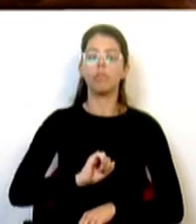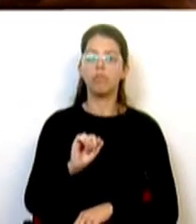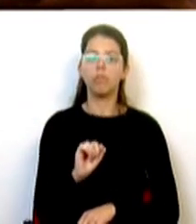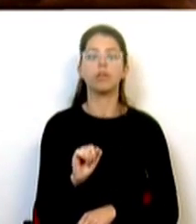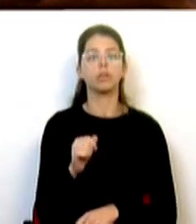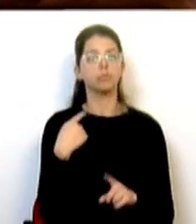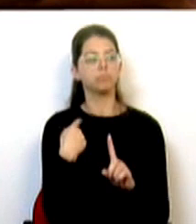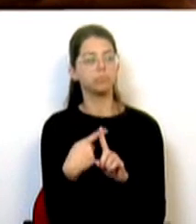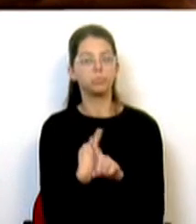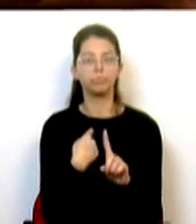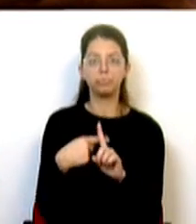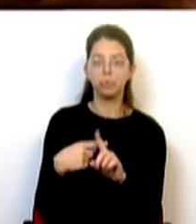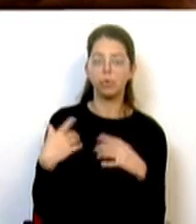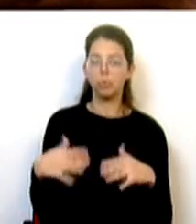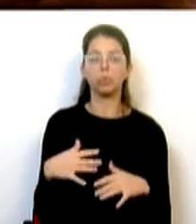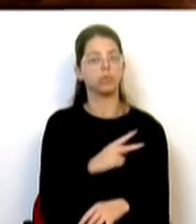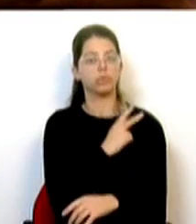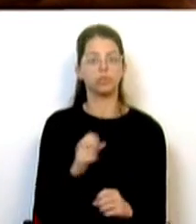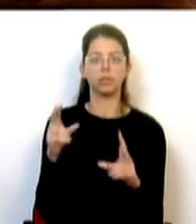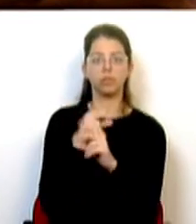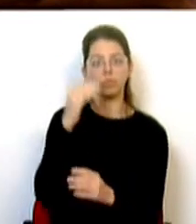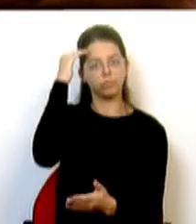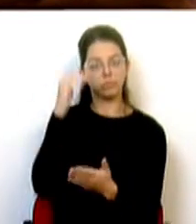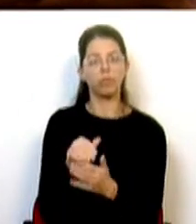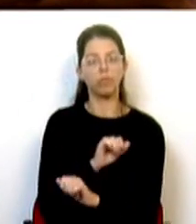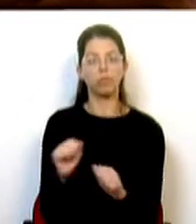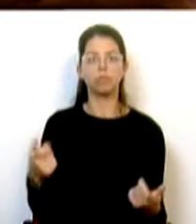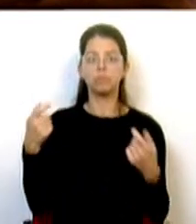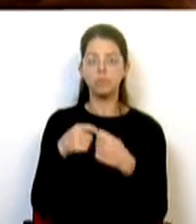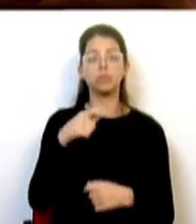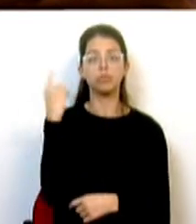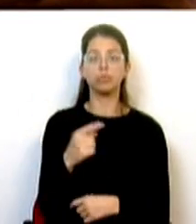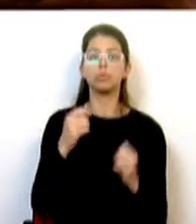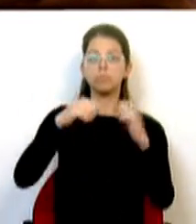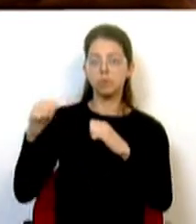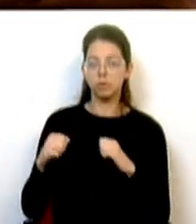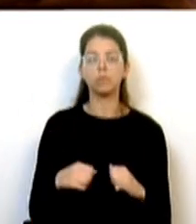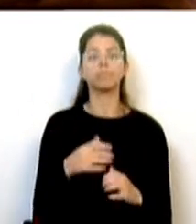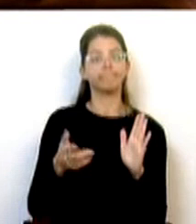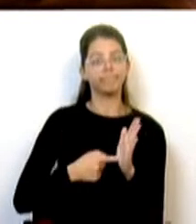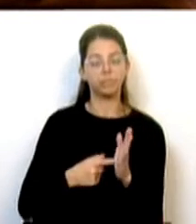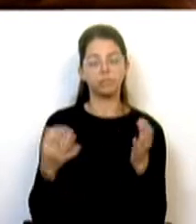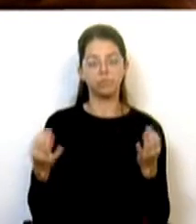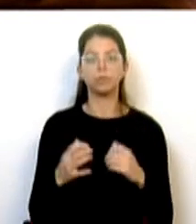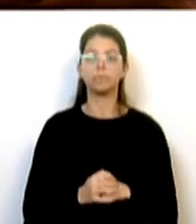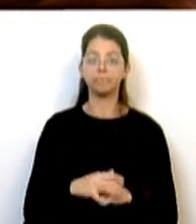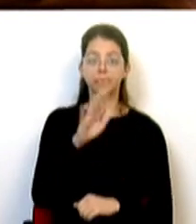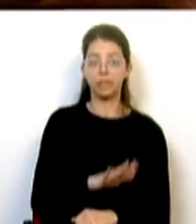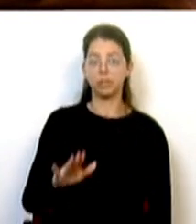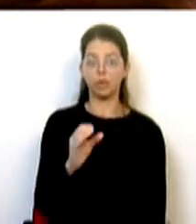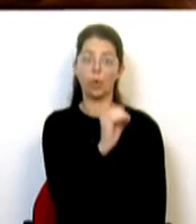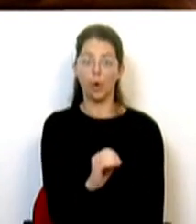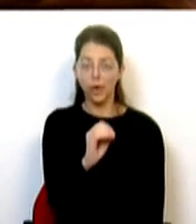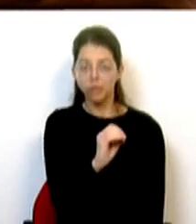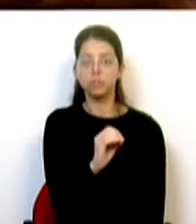apontadas pelo estudo elaborado pela Universidade Nova e que todos unanimemente reconhecem como necessários. A região oeste que se